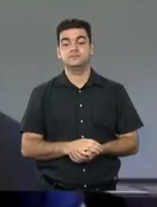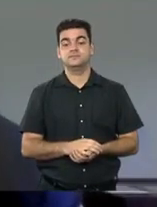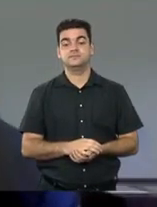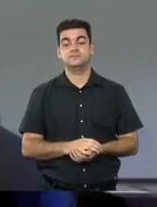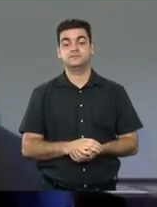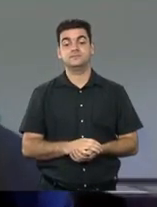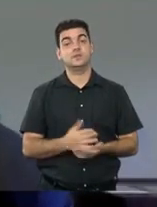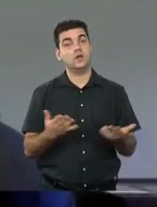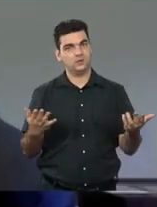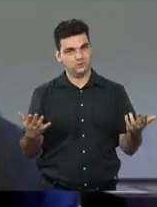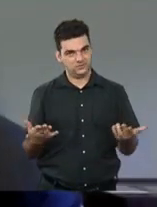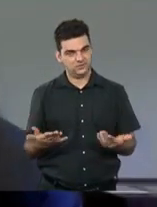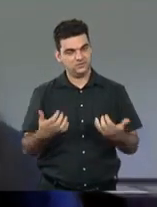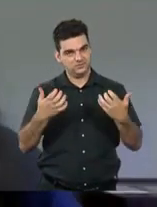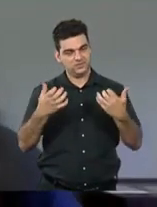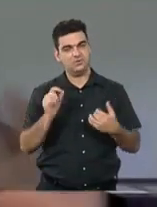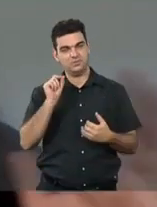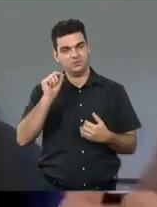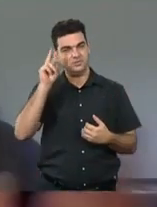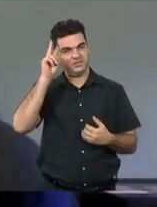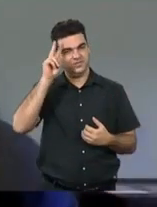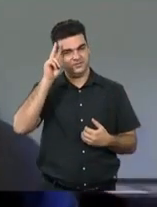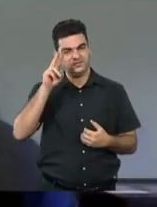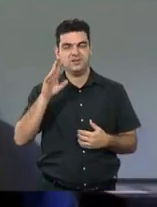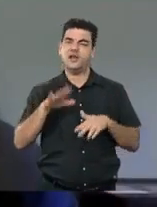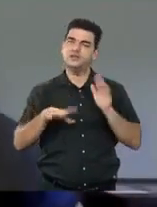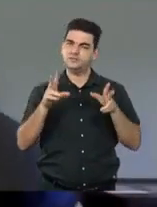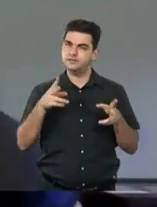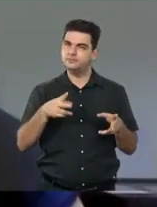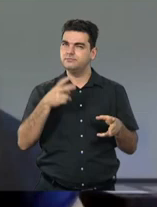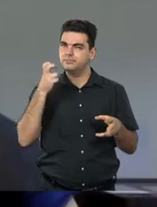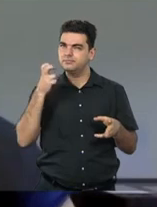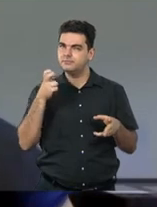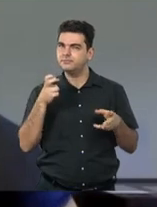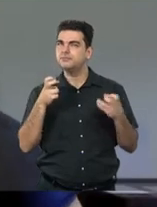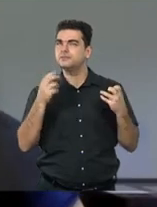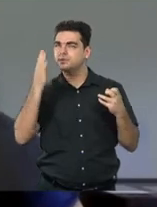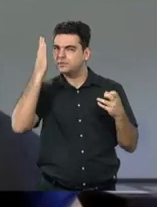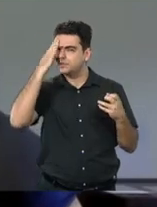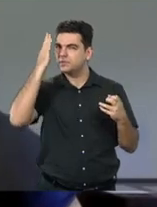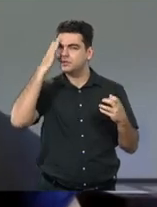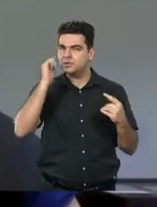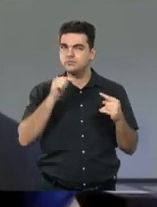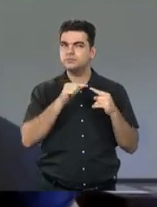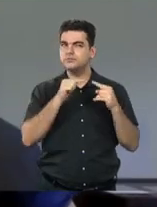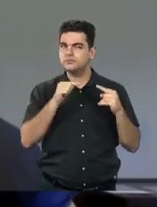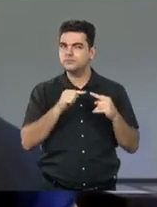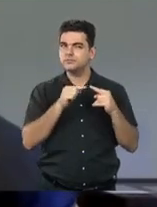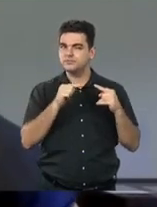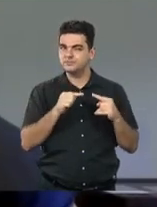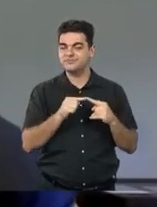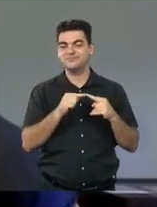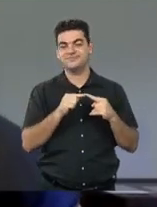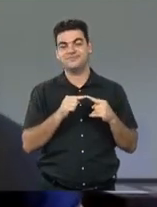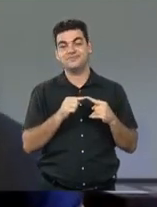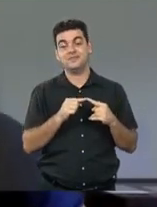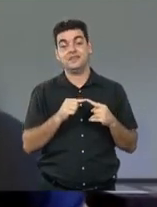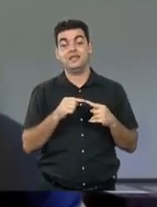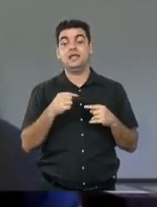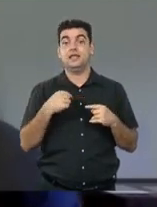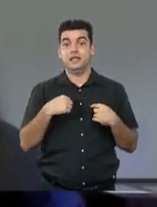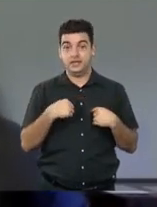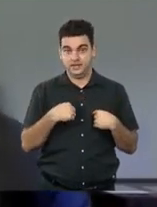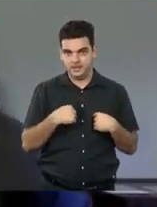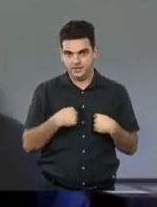compartilhar um pouco essa história, talvez você consiga identificar esses pontos na sua pergunta, né? Eu